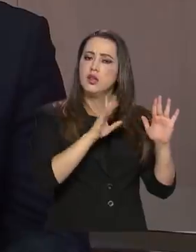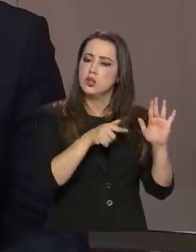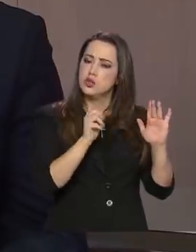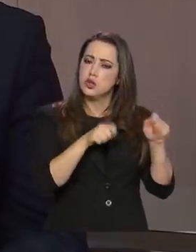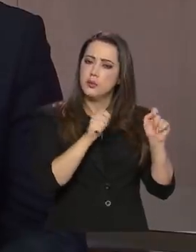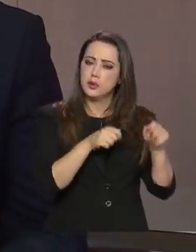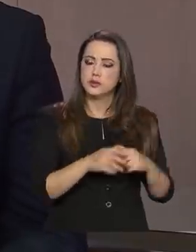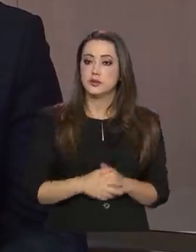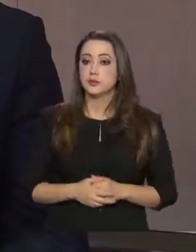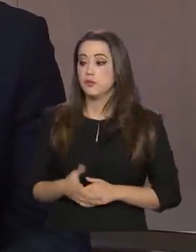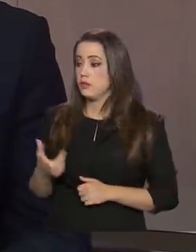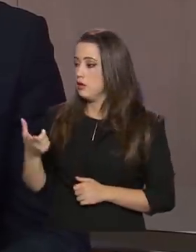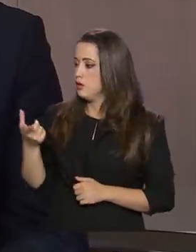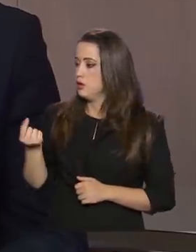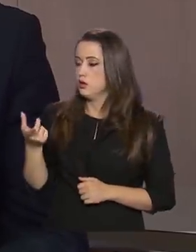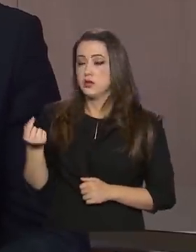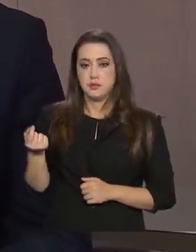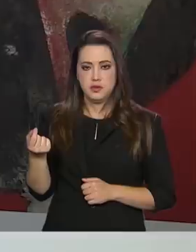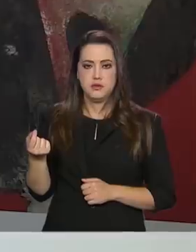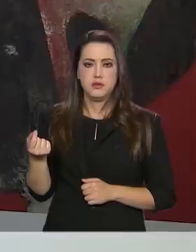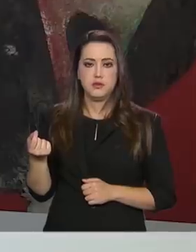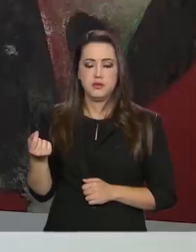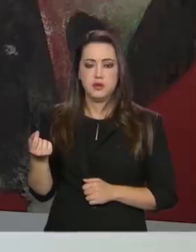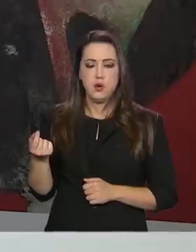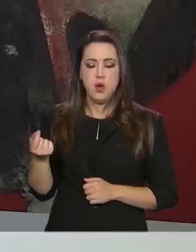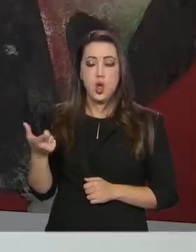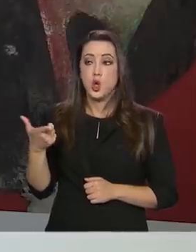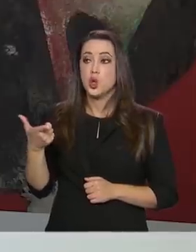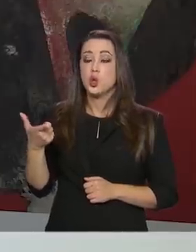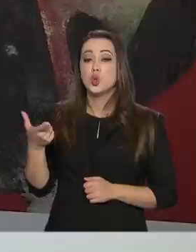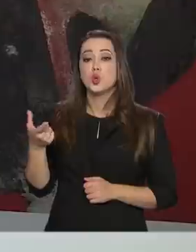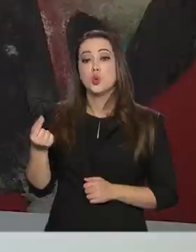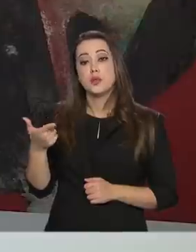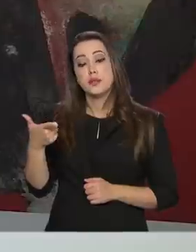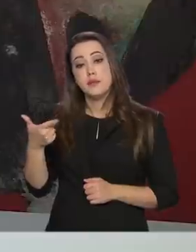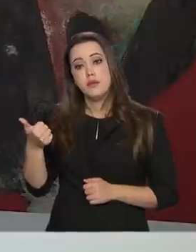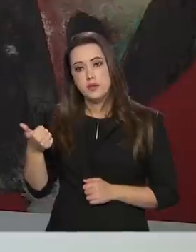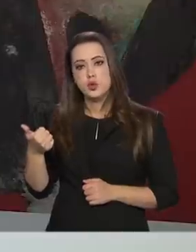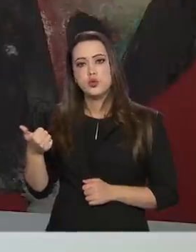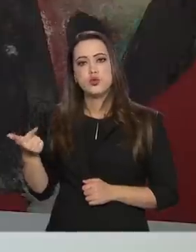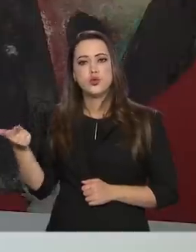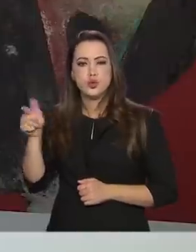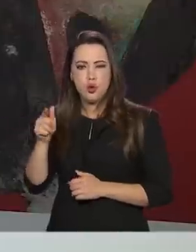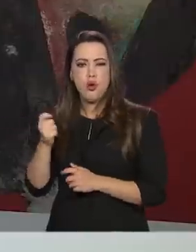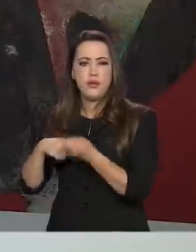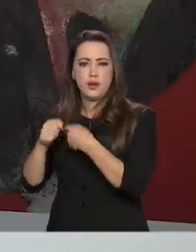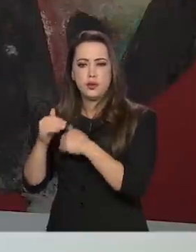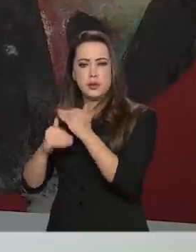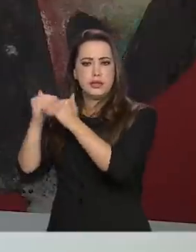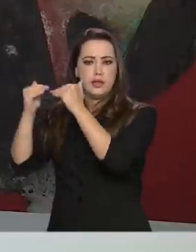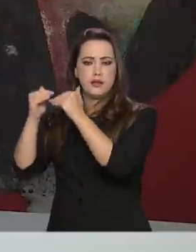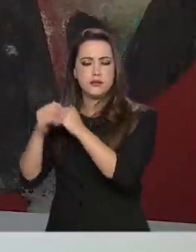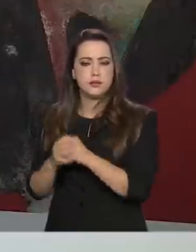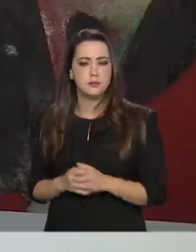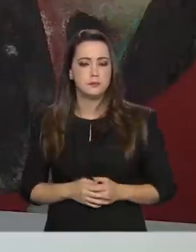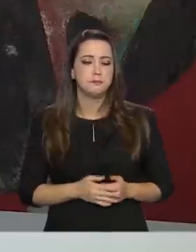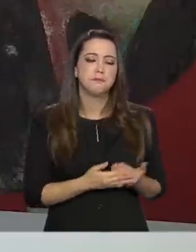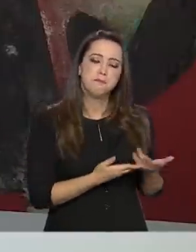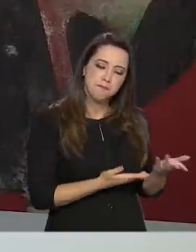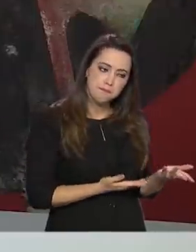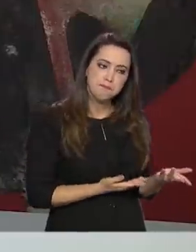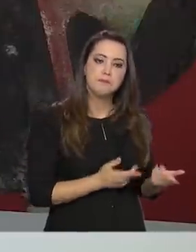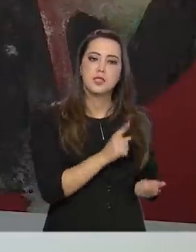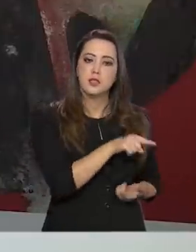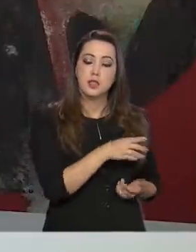mostrando. A previsão de 2021, a economia voltar a crescer. Voltar a crescer. E a queda que era prevista antes,